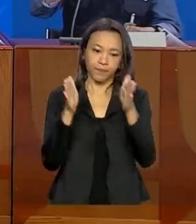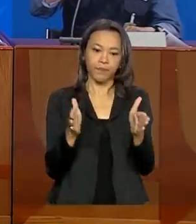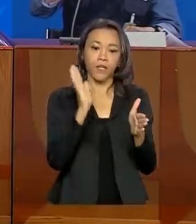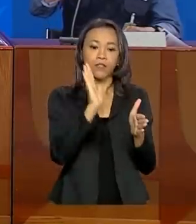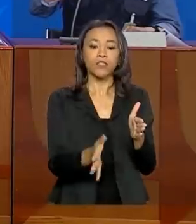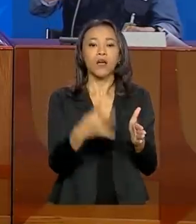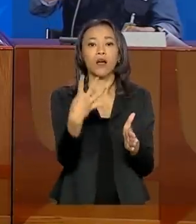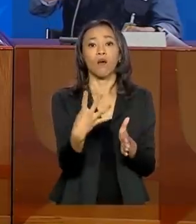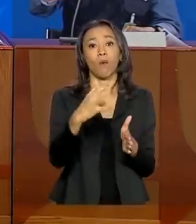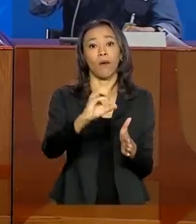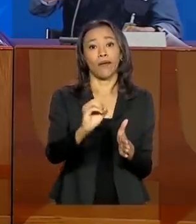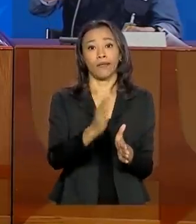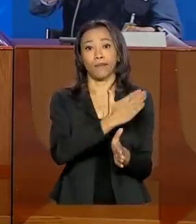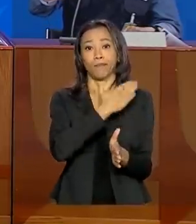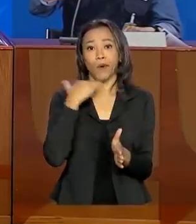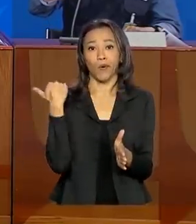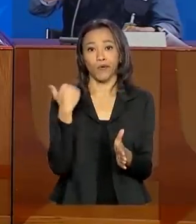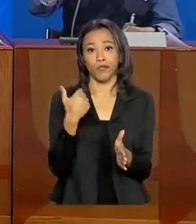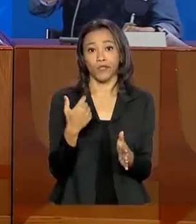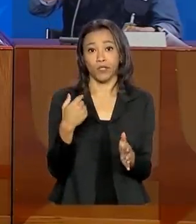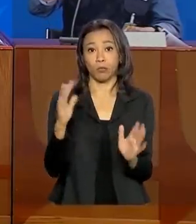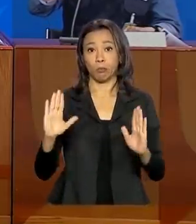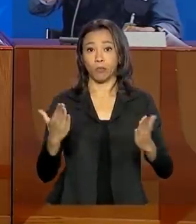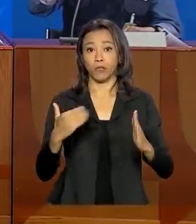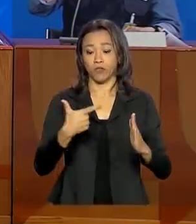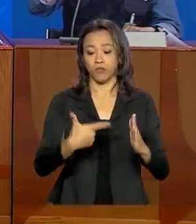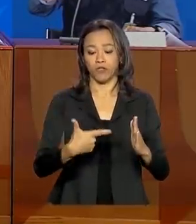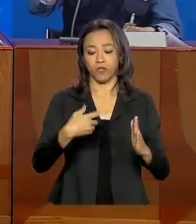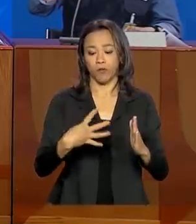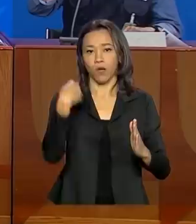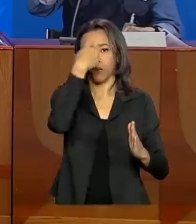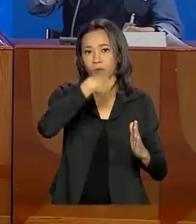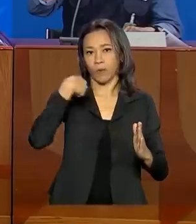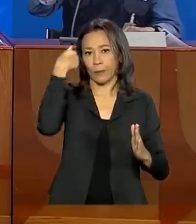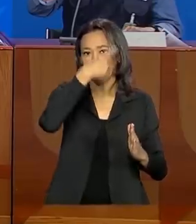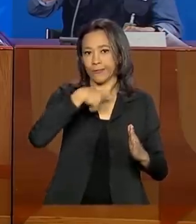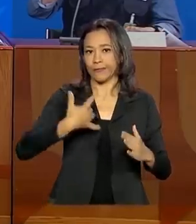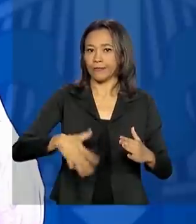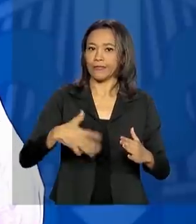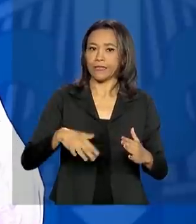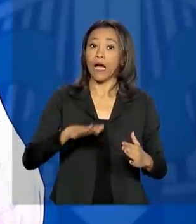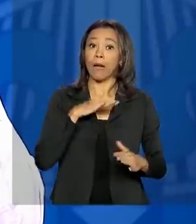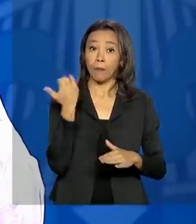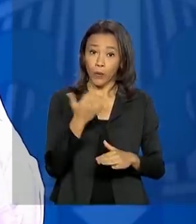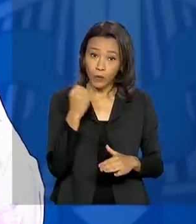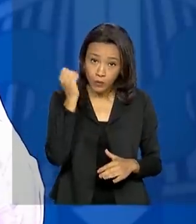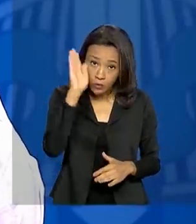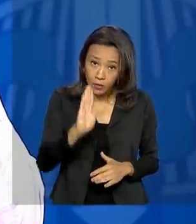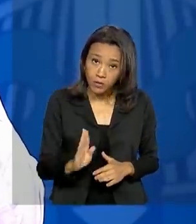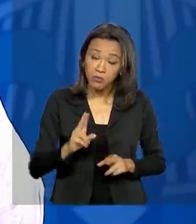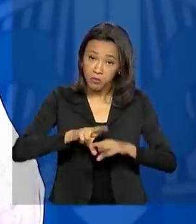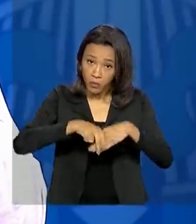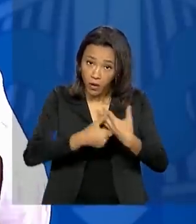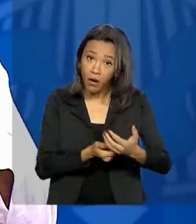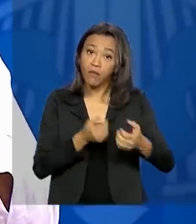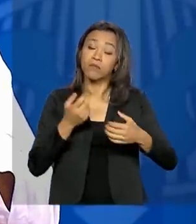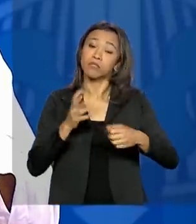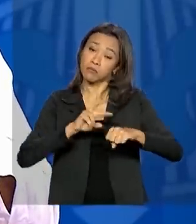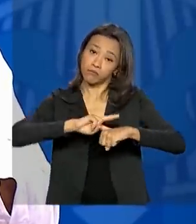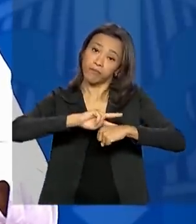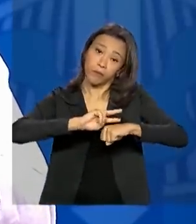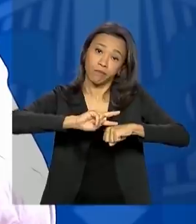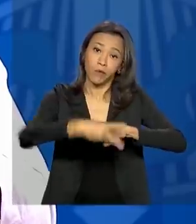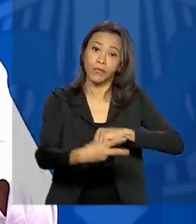40 mortes nas últimas 24 horas. A taxa de letalidade no Brasil por causa da covid-19